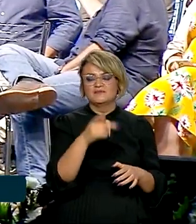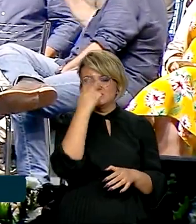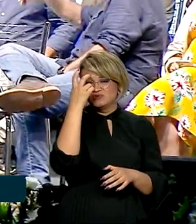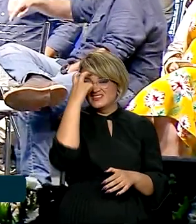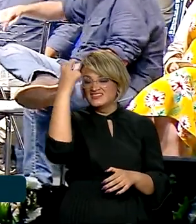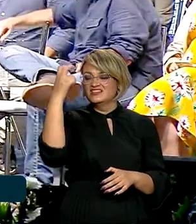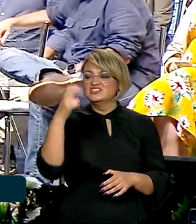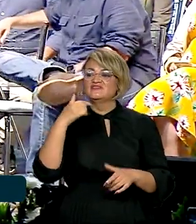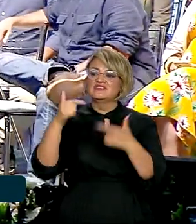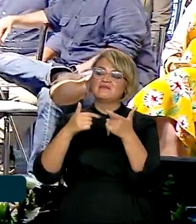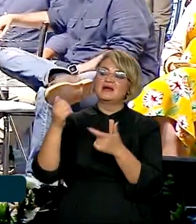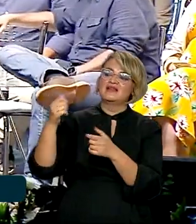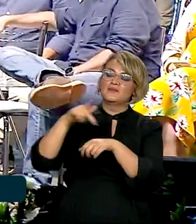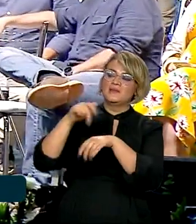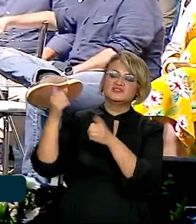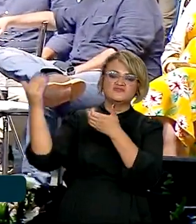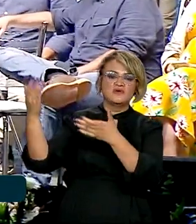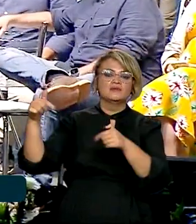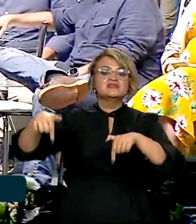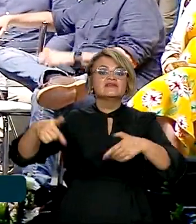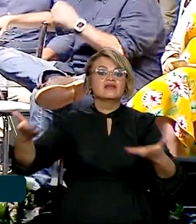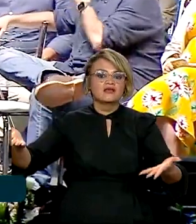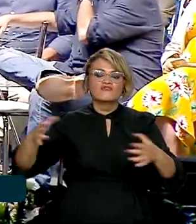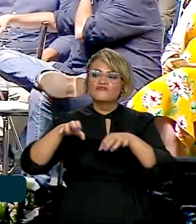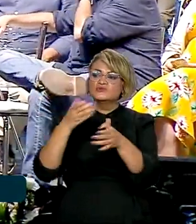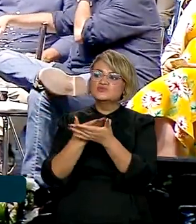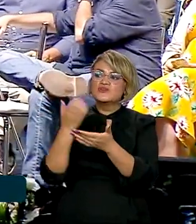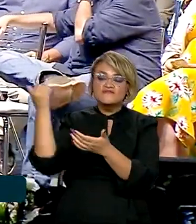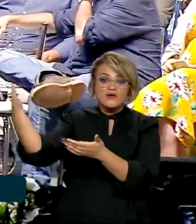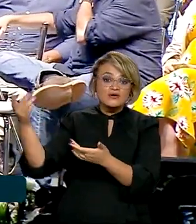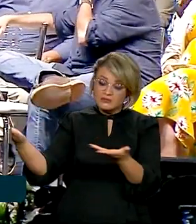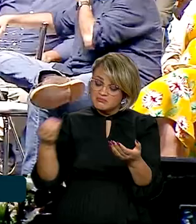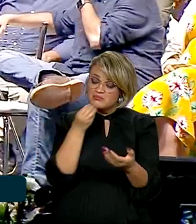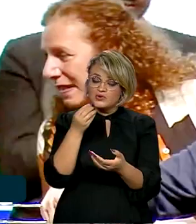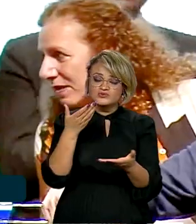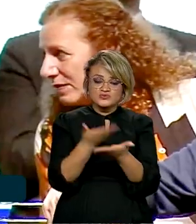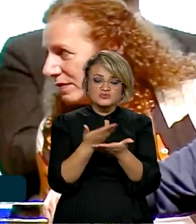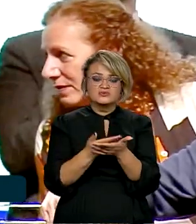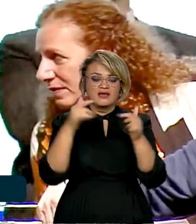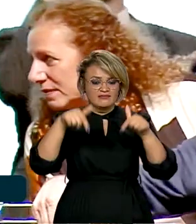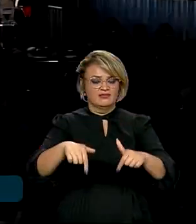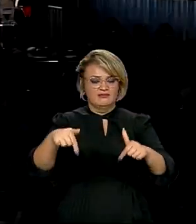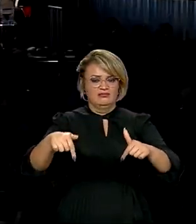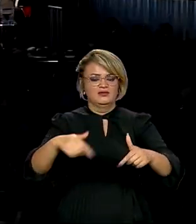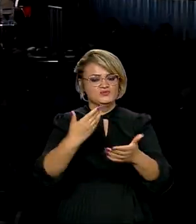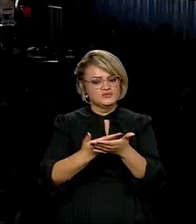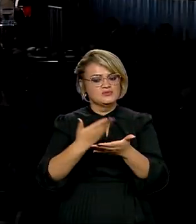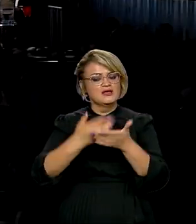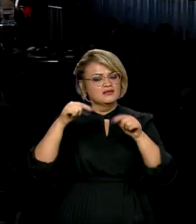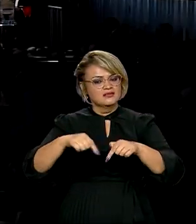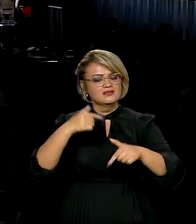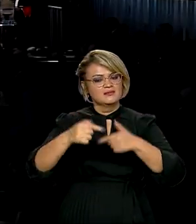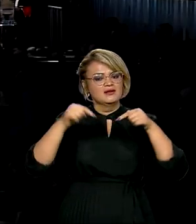vão trabalhar lá fora e se formar lá fora, quando a gente pode formá-lo aqui dentro e trabalhar aqui dentro.